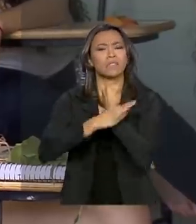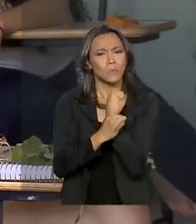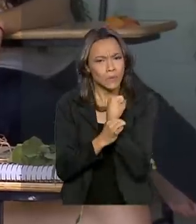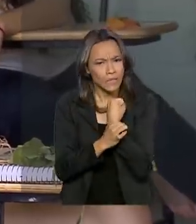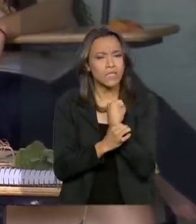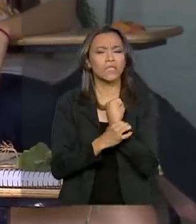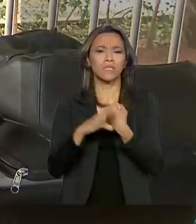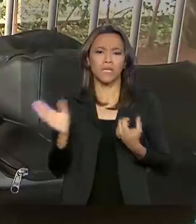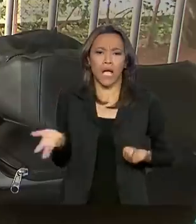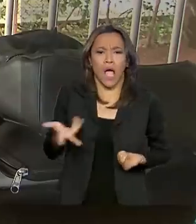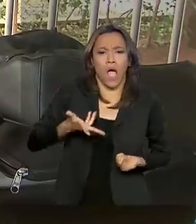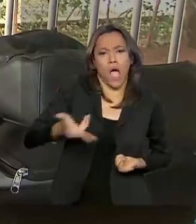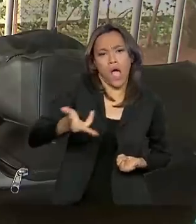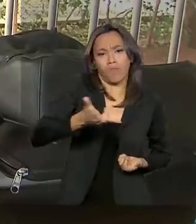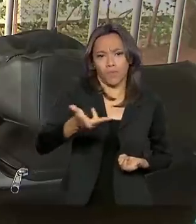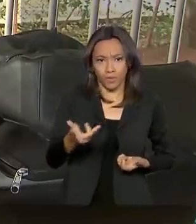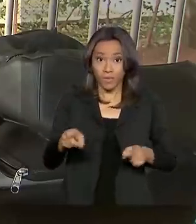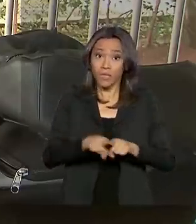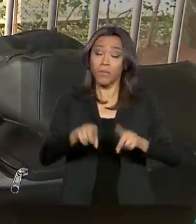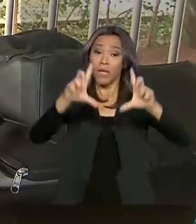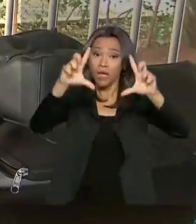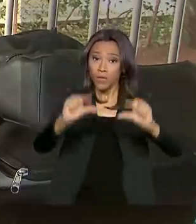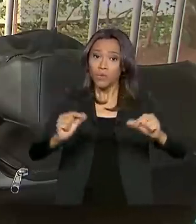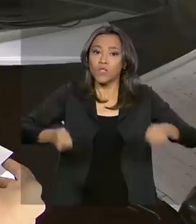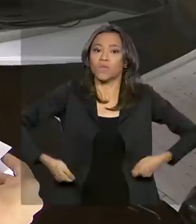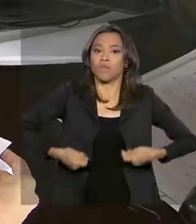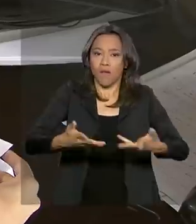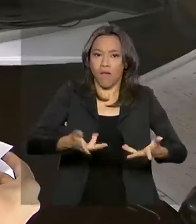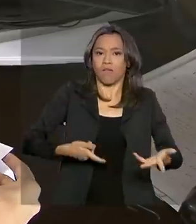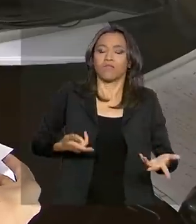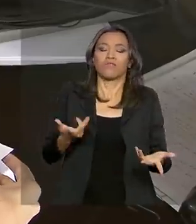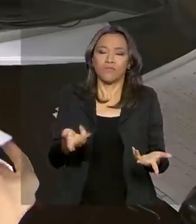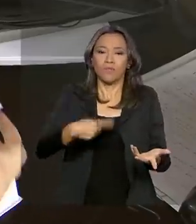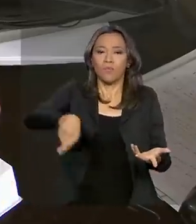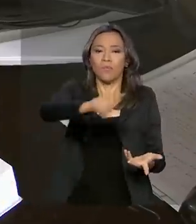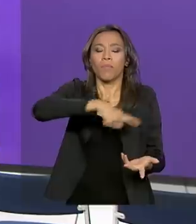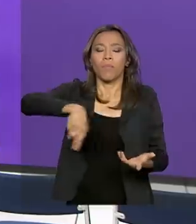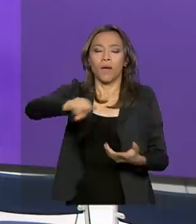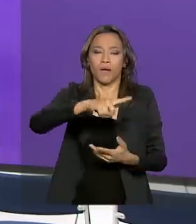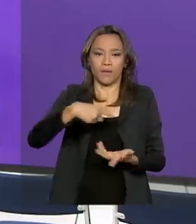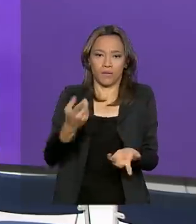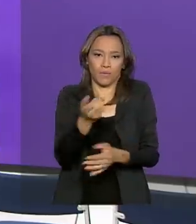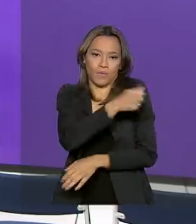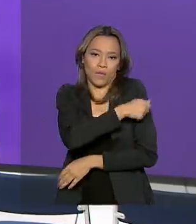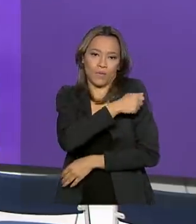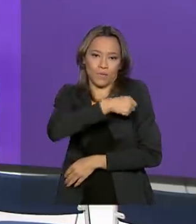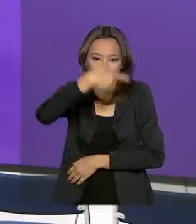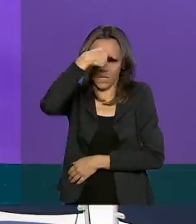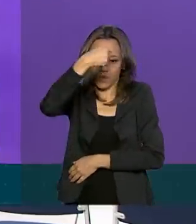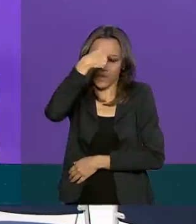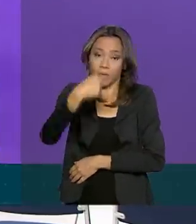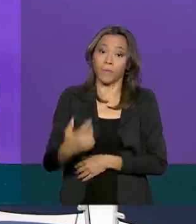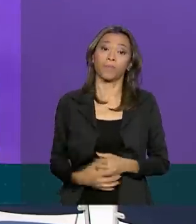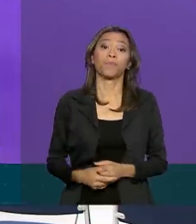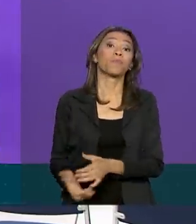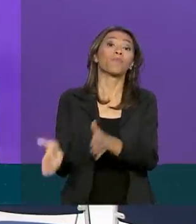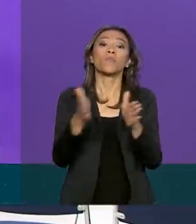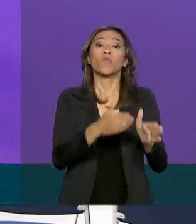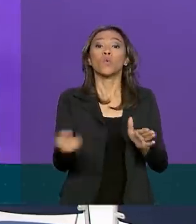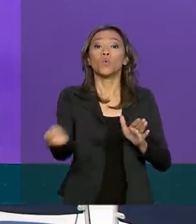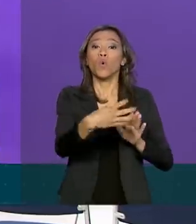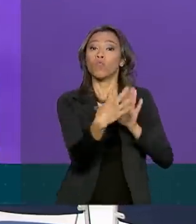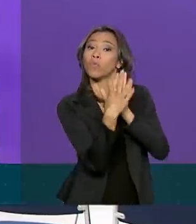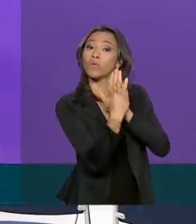processo, além de reduzir os custos de emissão do diploma para alunos de graduação. A diferença do novo modelo para o que está em